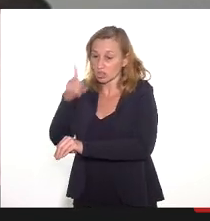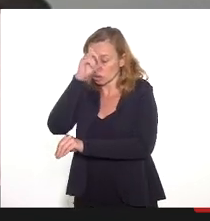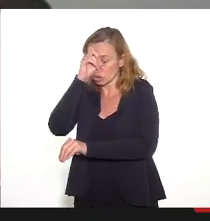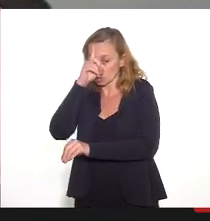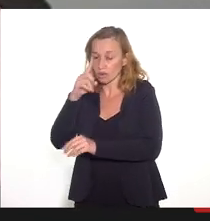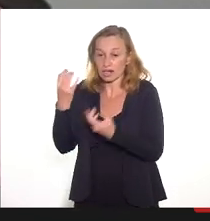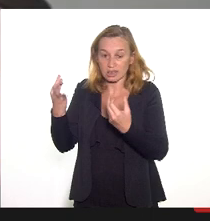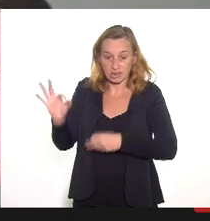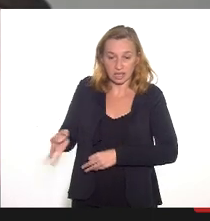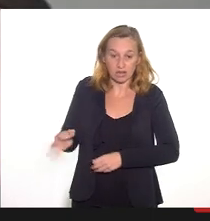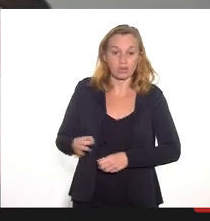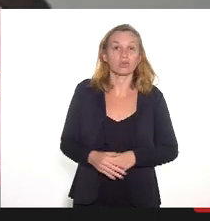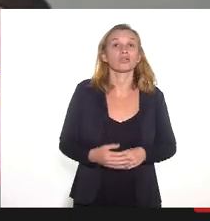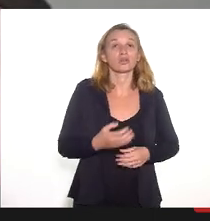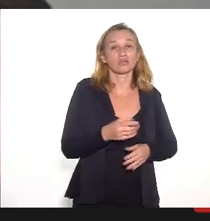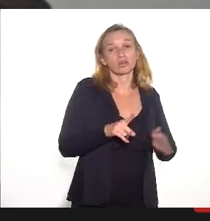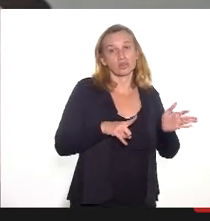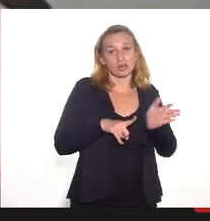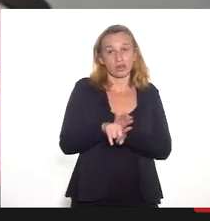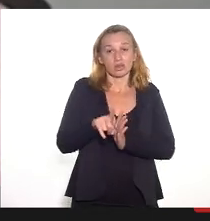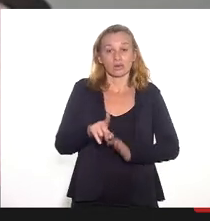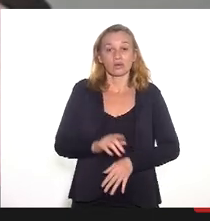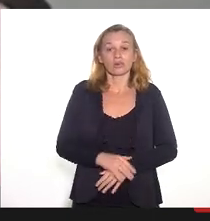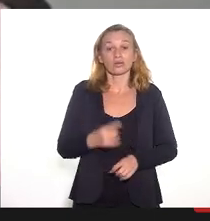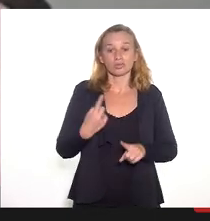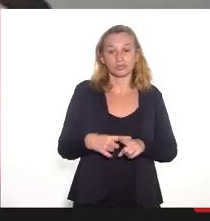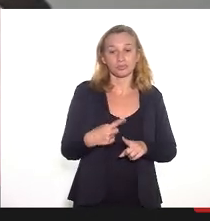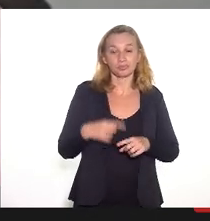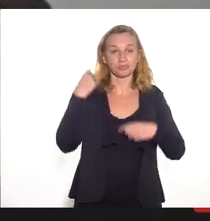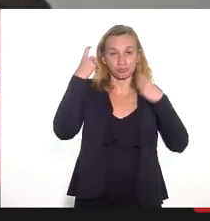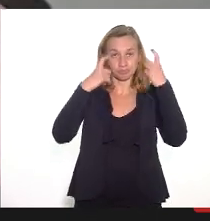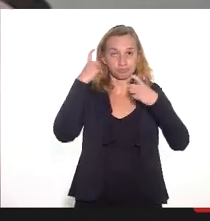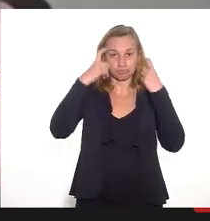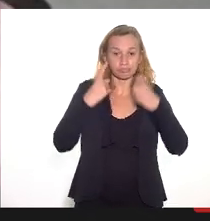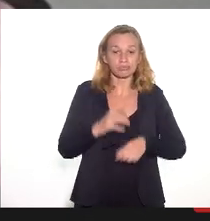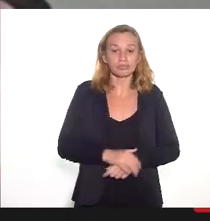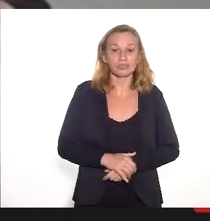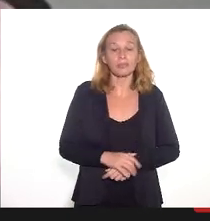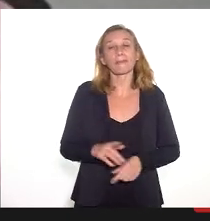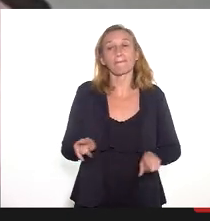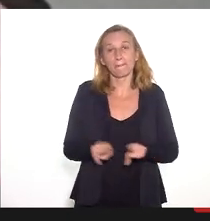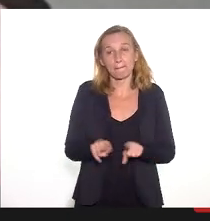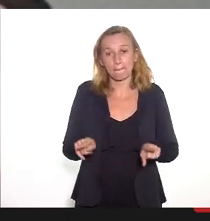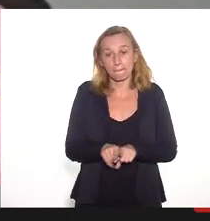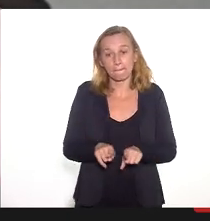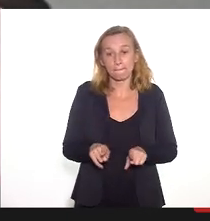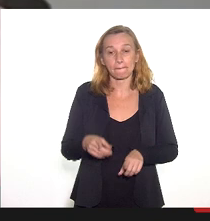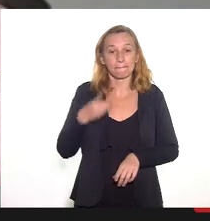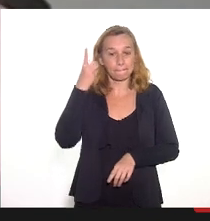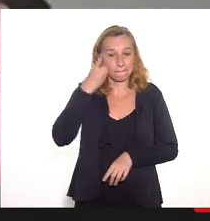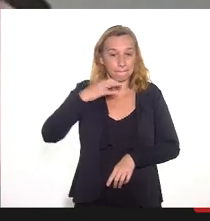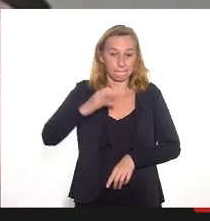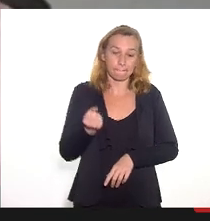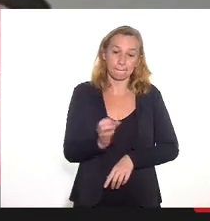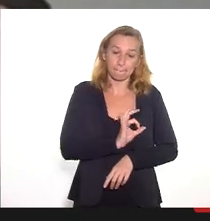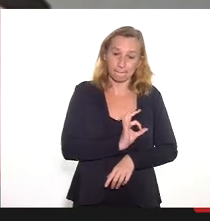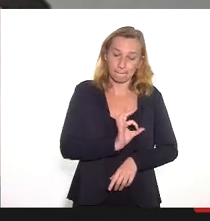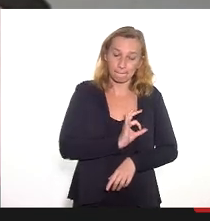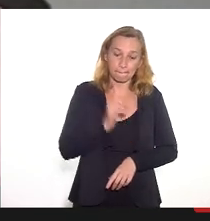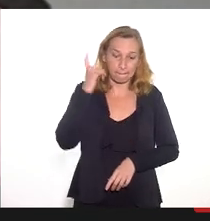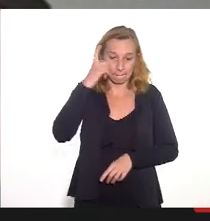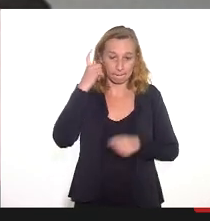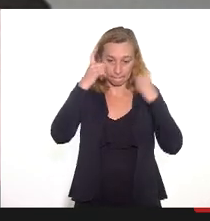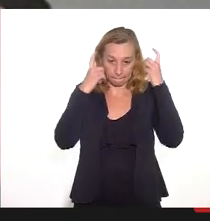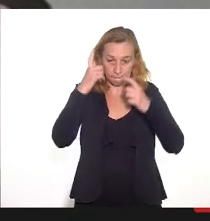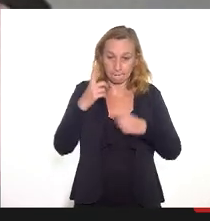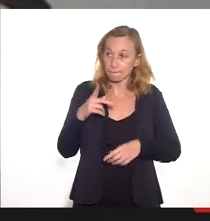era necessário. Então, eu faço essa pergunta porque muito me preocupa e me preocupa também, deputada Marta Rocha, como vossa excelência